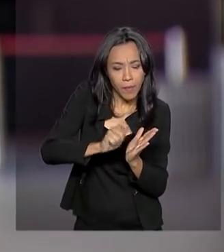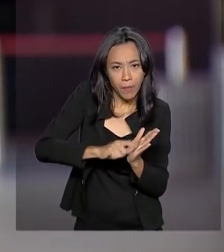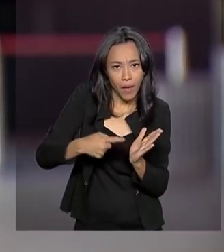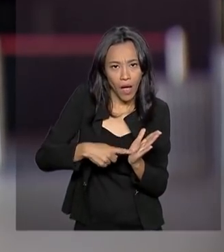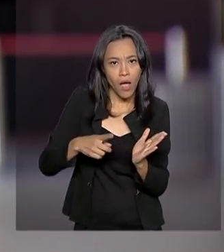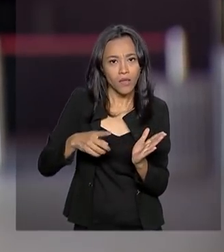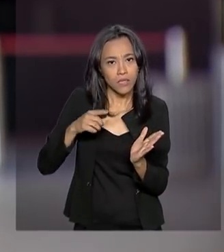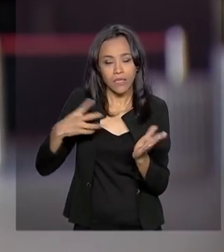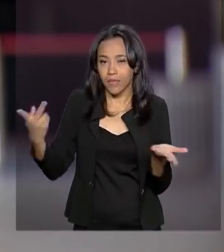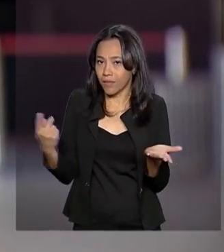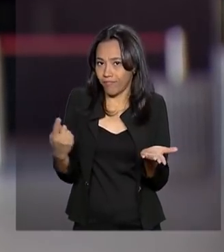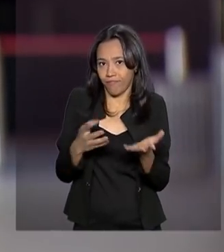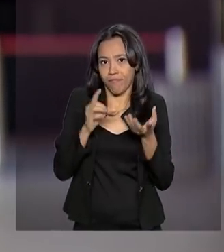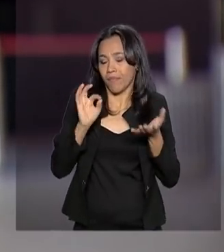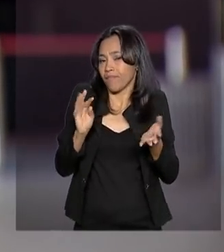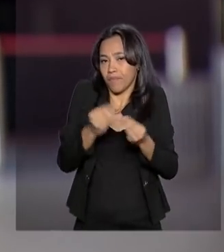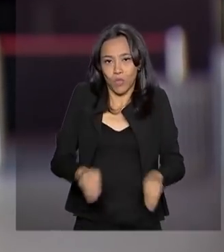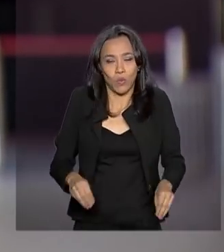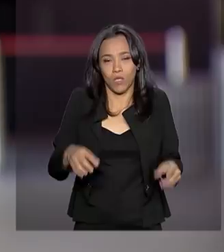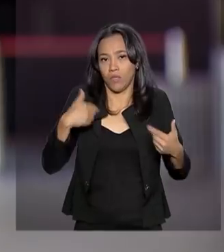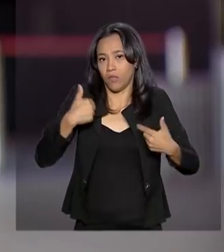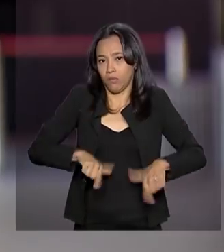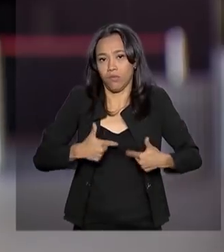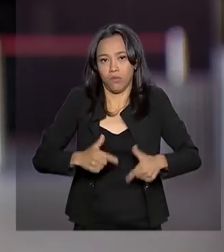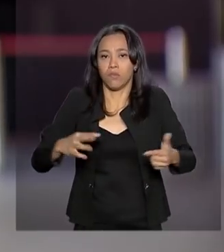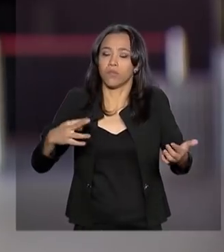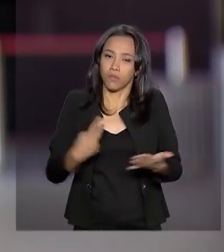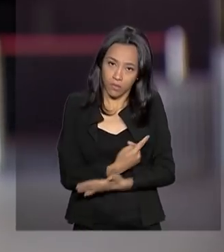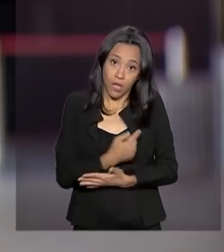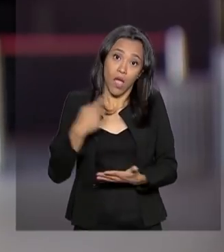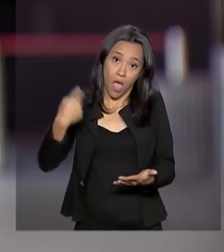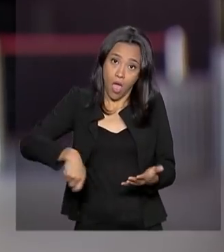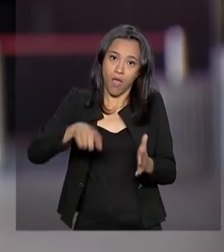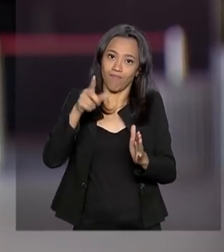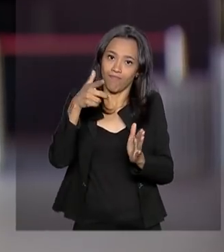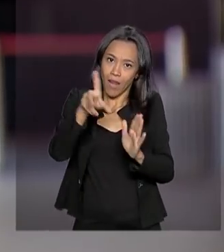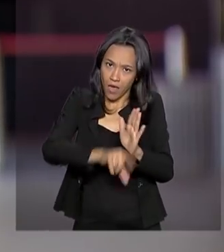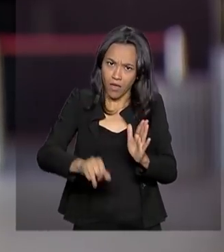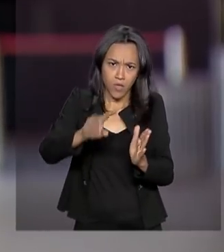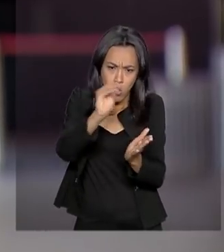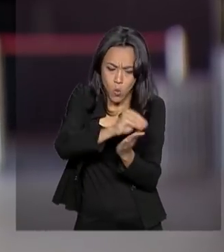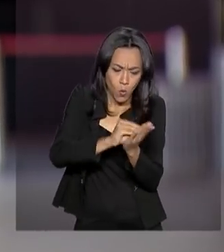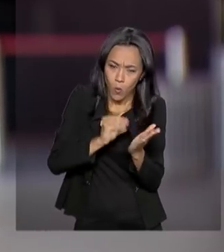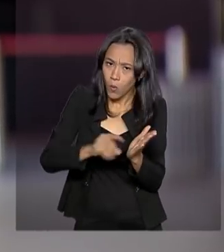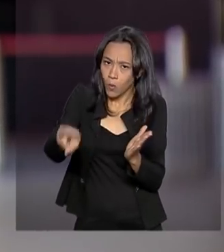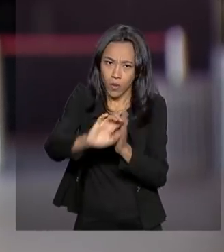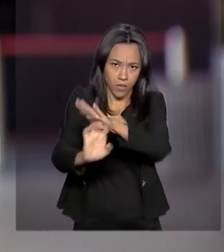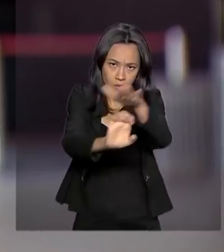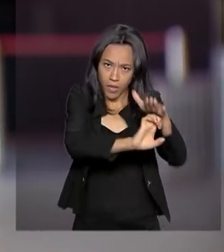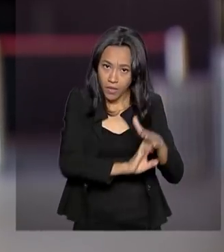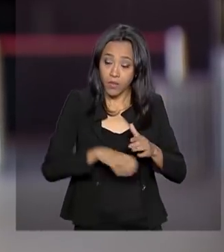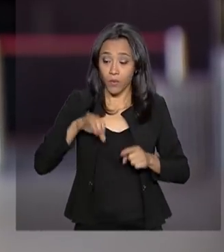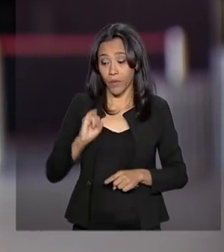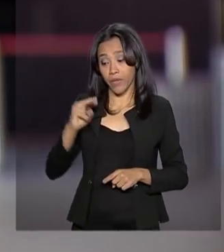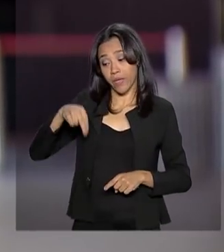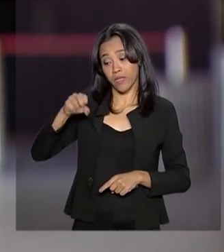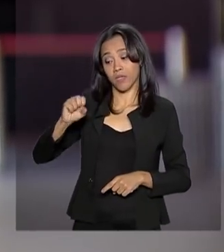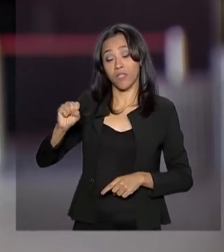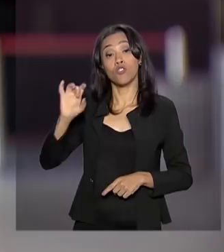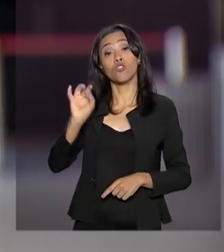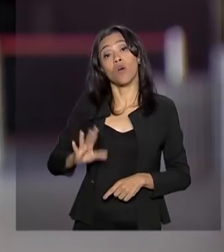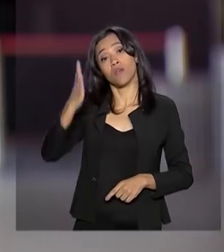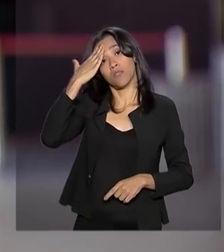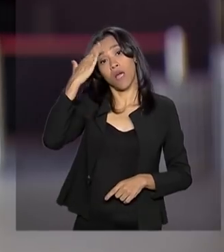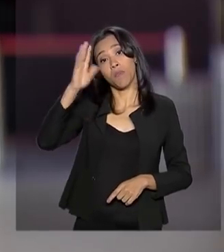acidente de trabalho, apesar de essa ser uma obrigação legal. Quando a guia não é preenchida, o INSS só fica sabendo do